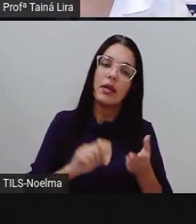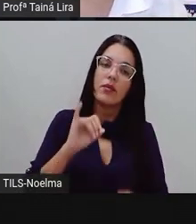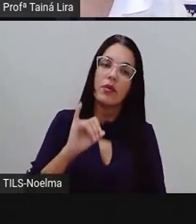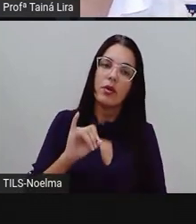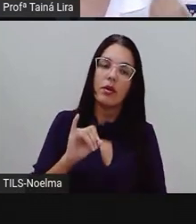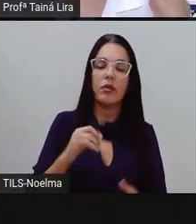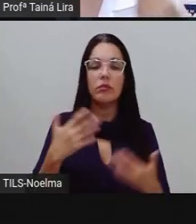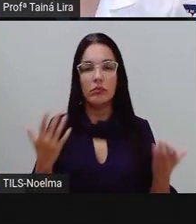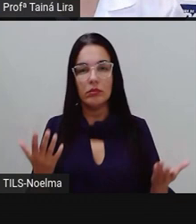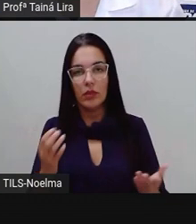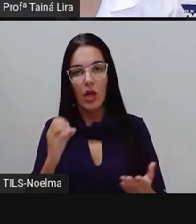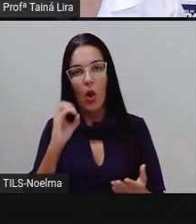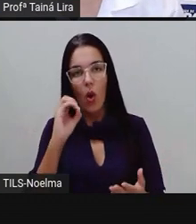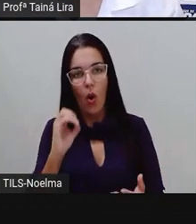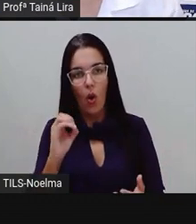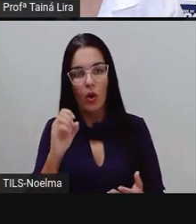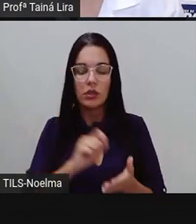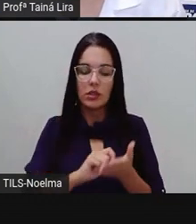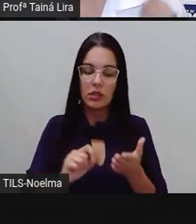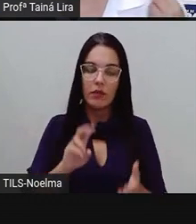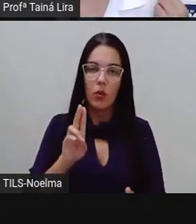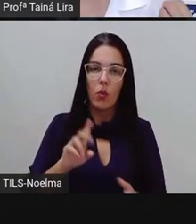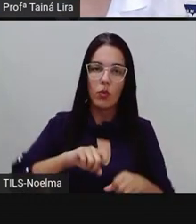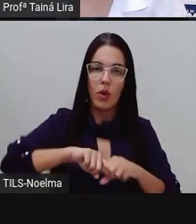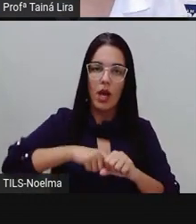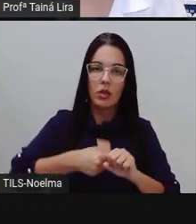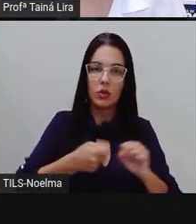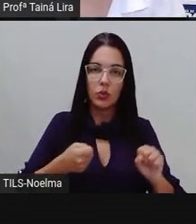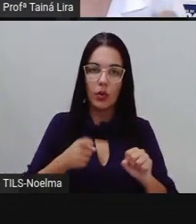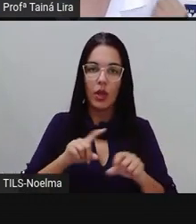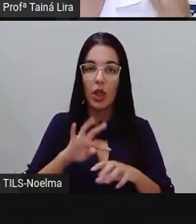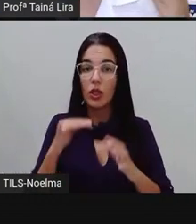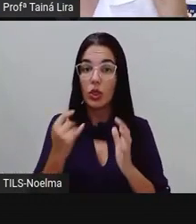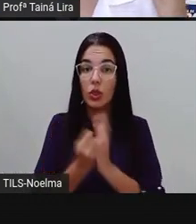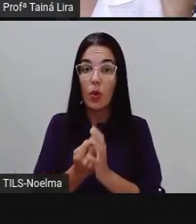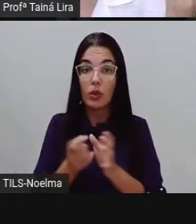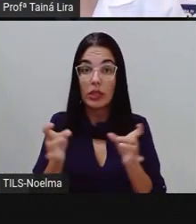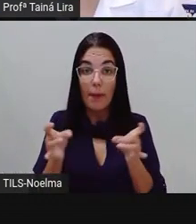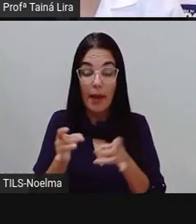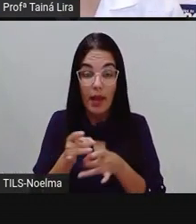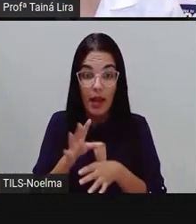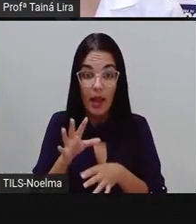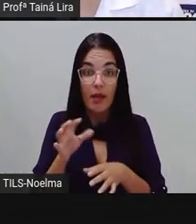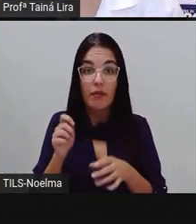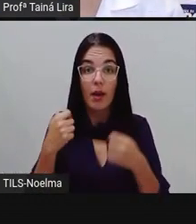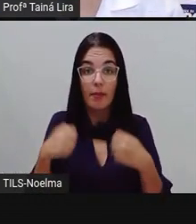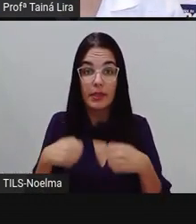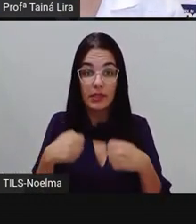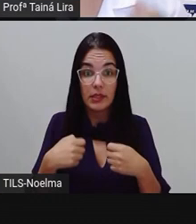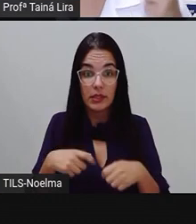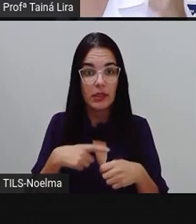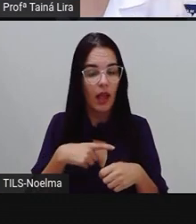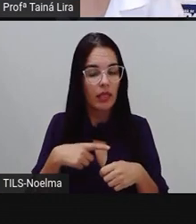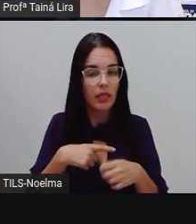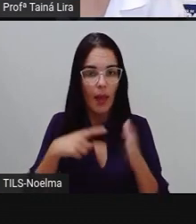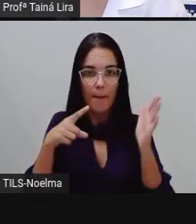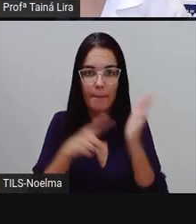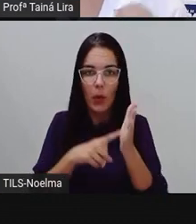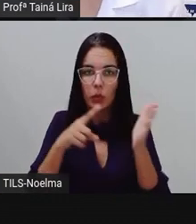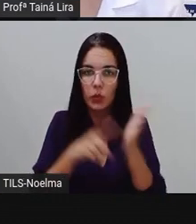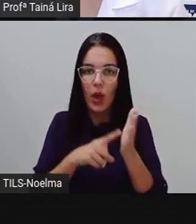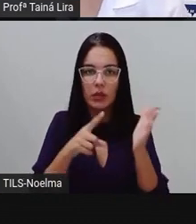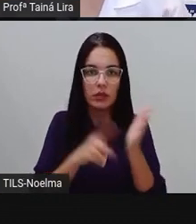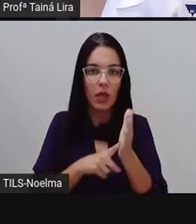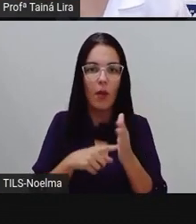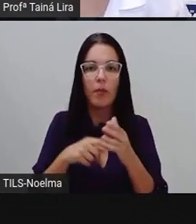escrever caju com O, eu escrevo com U. O final de toda frase precisa de uma pontuação, então, lembrar, tá,